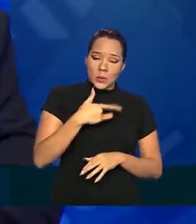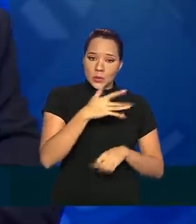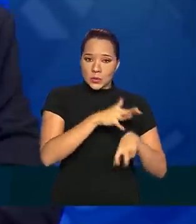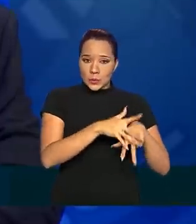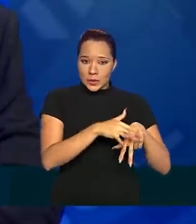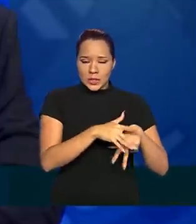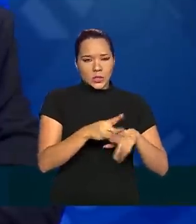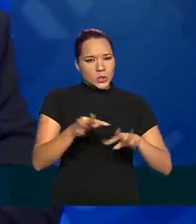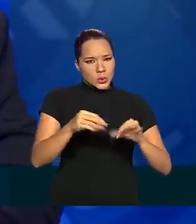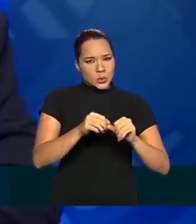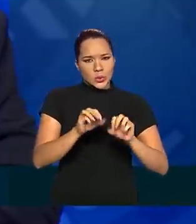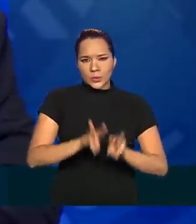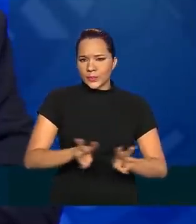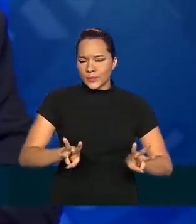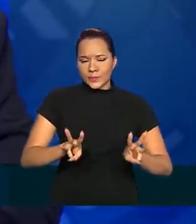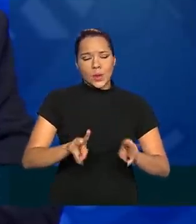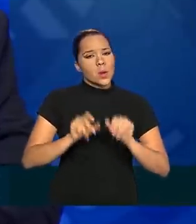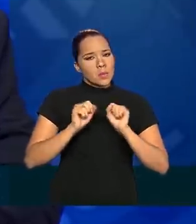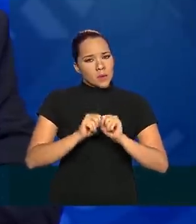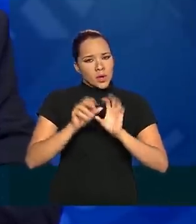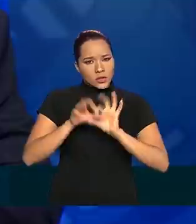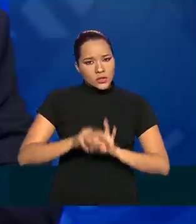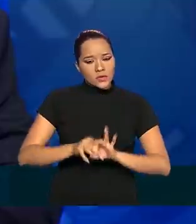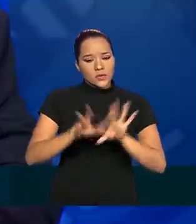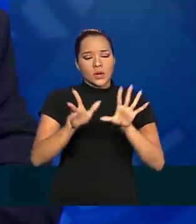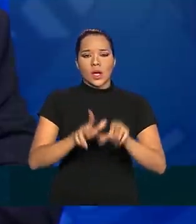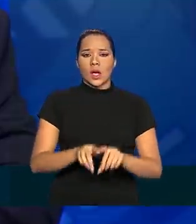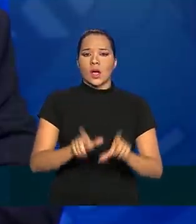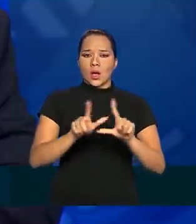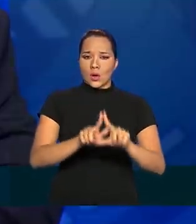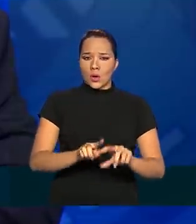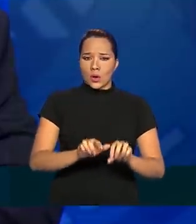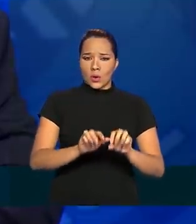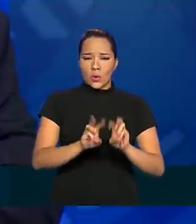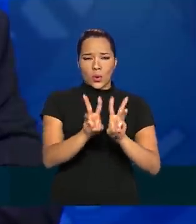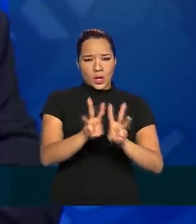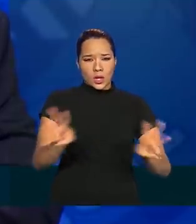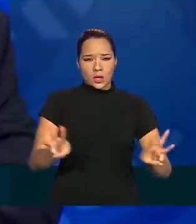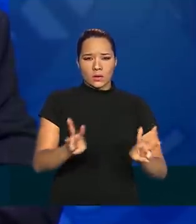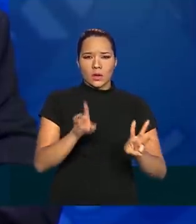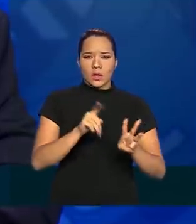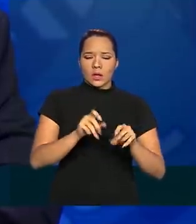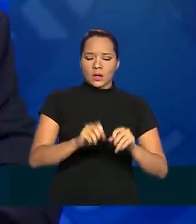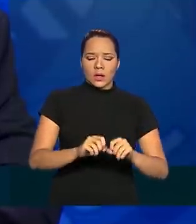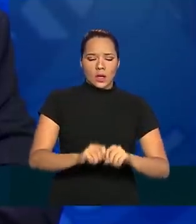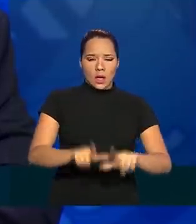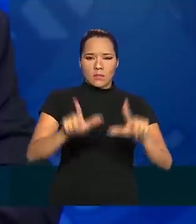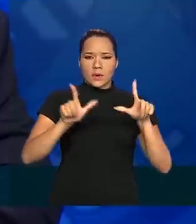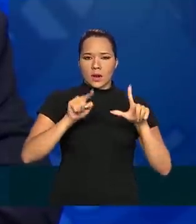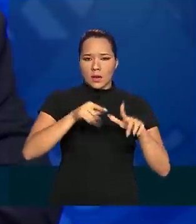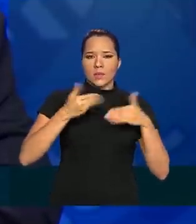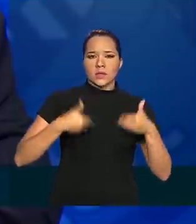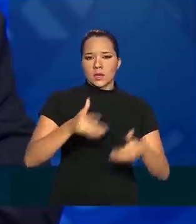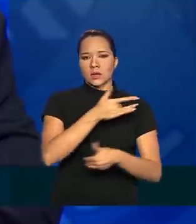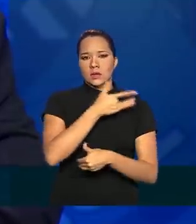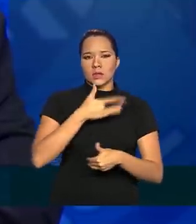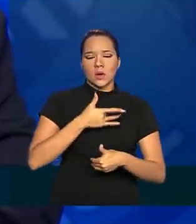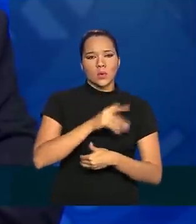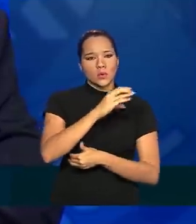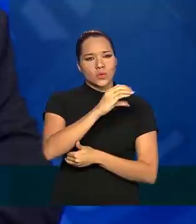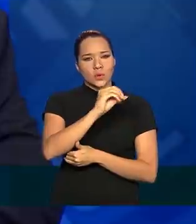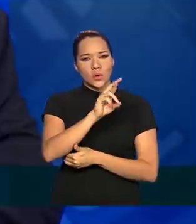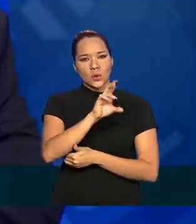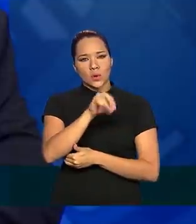isso está no portal, nós podemos divulgar o link, quem procurar lá no portal Coronavírus, do Ministério da Saúde, vai encontrar